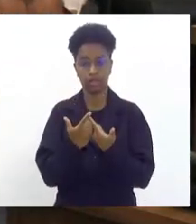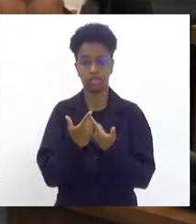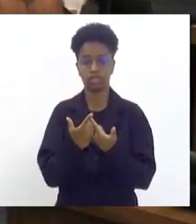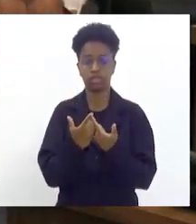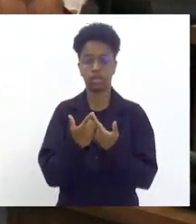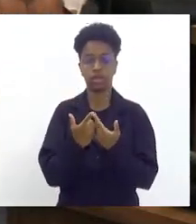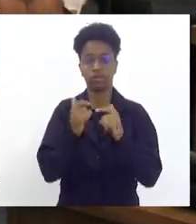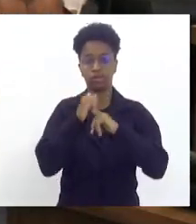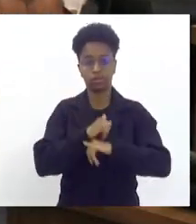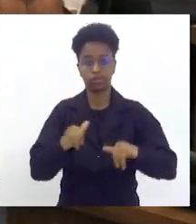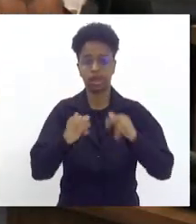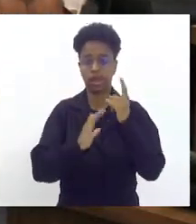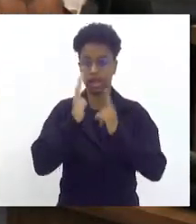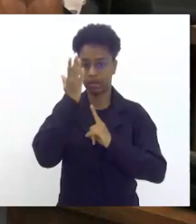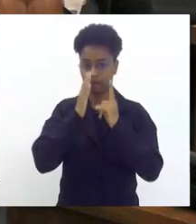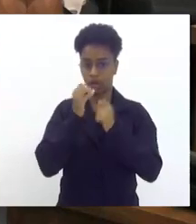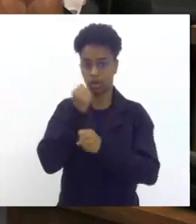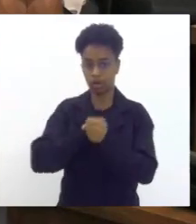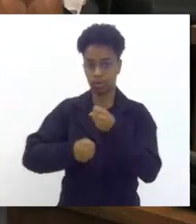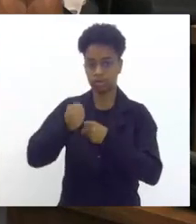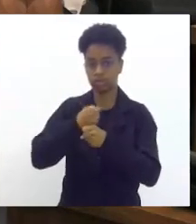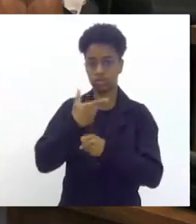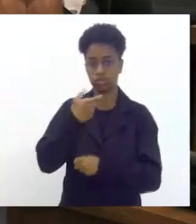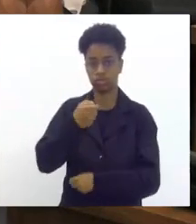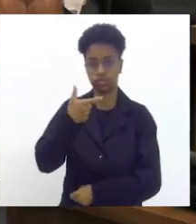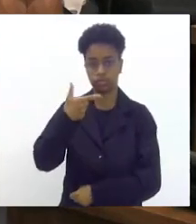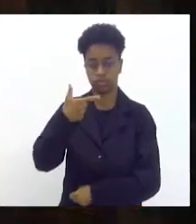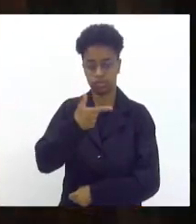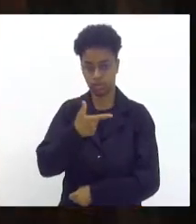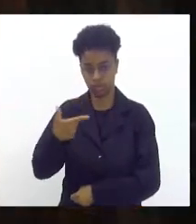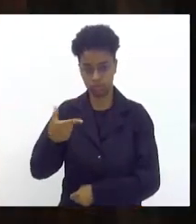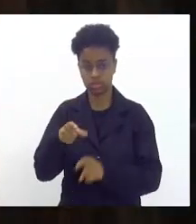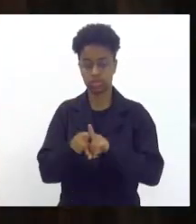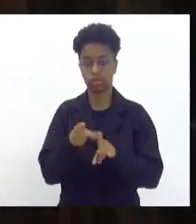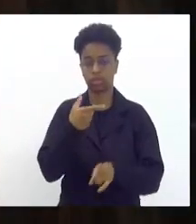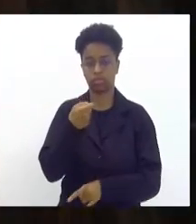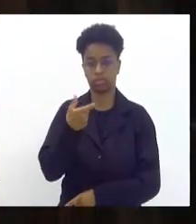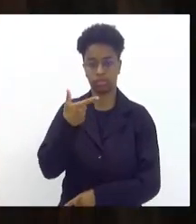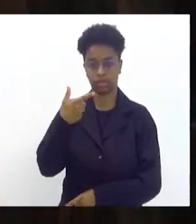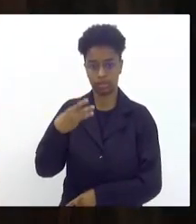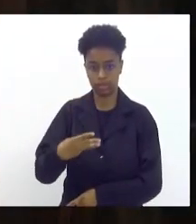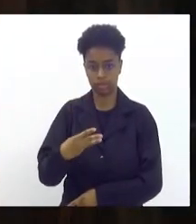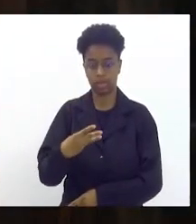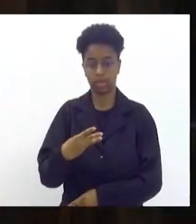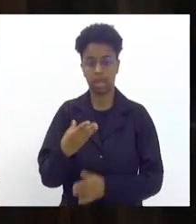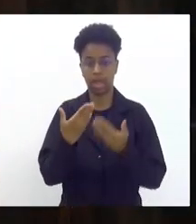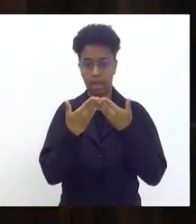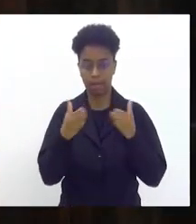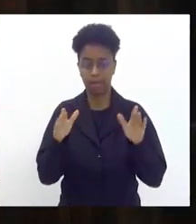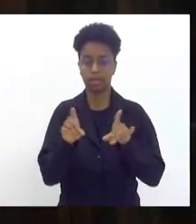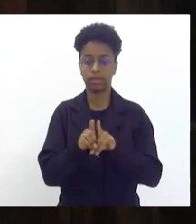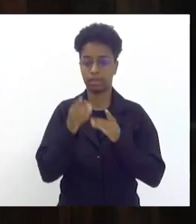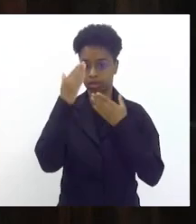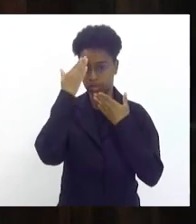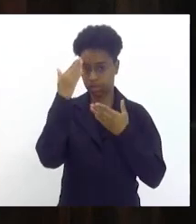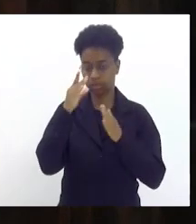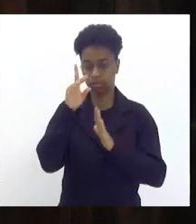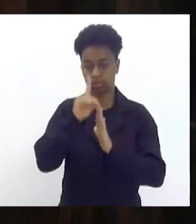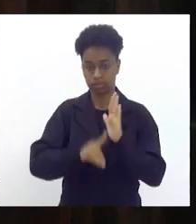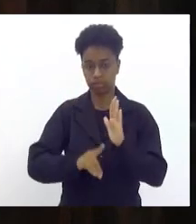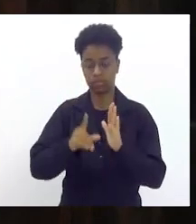do ano passado 22 e 23 a canais aberta e aqui eu deixo o agradecimento ao diretor da TV Alerj